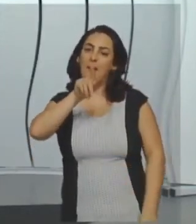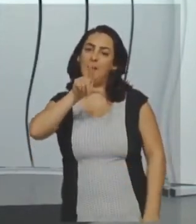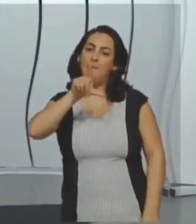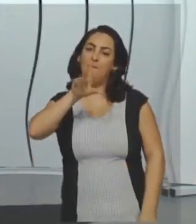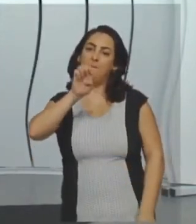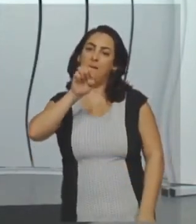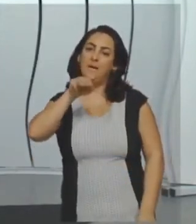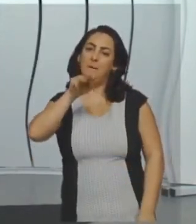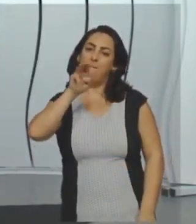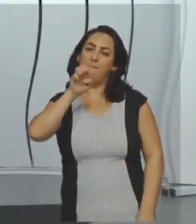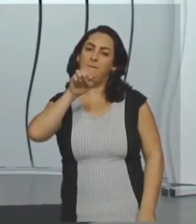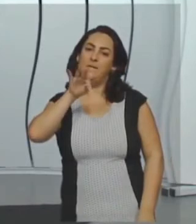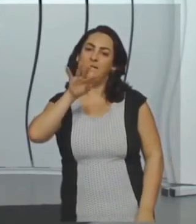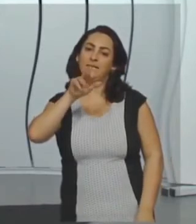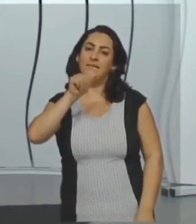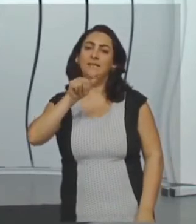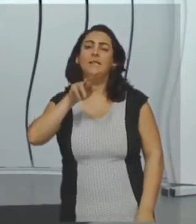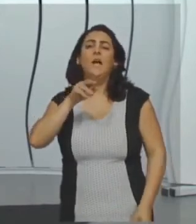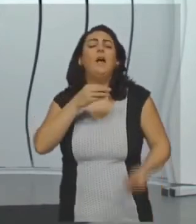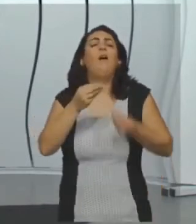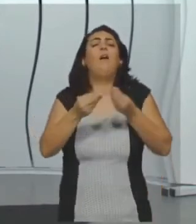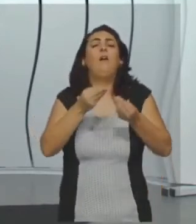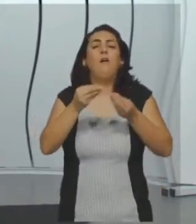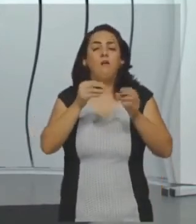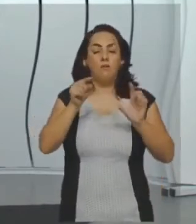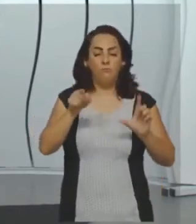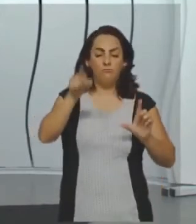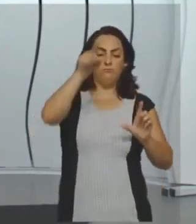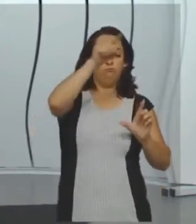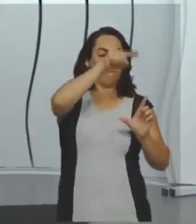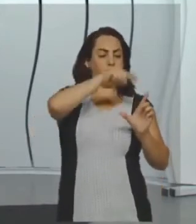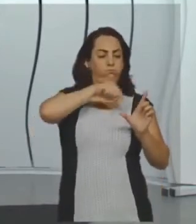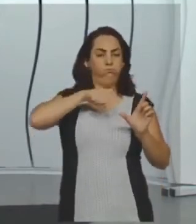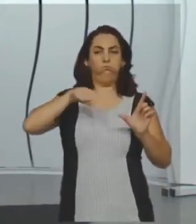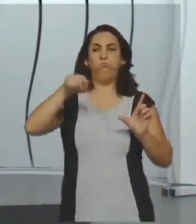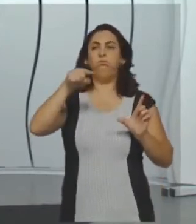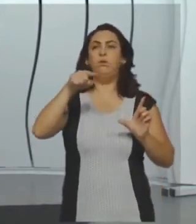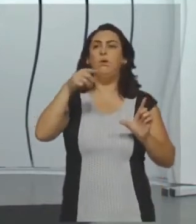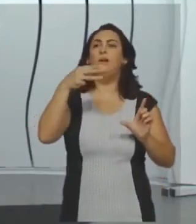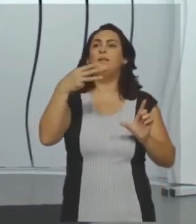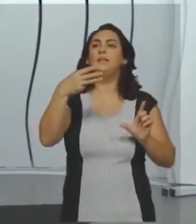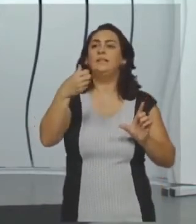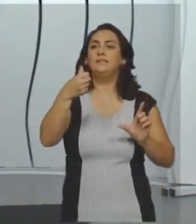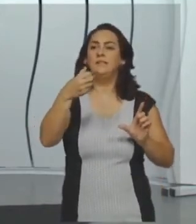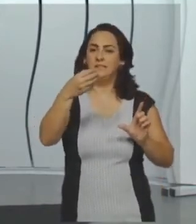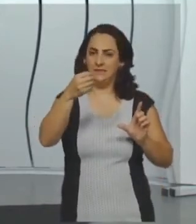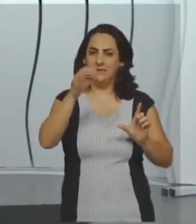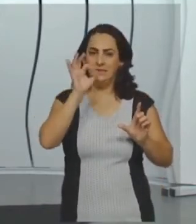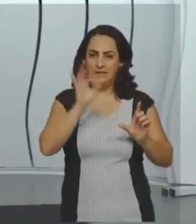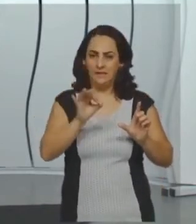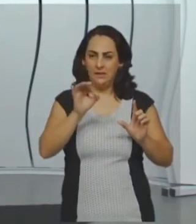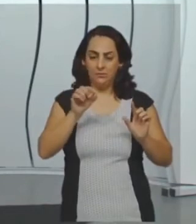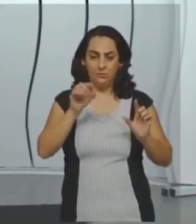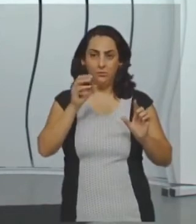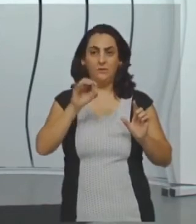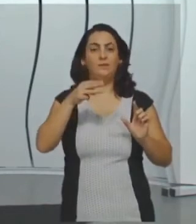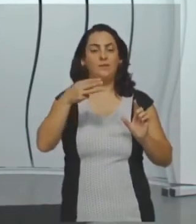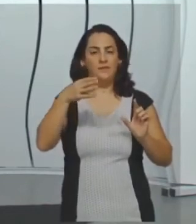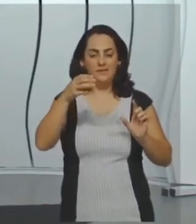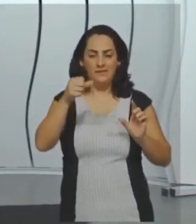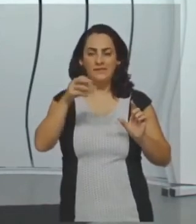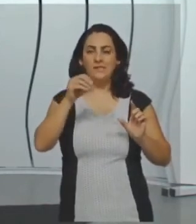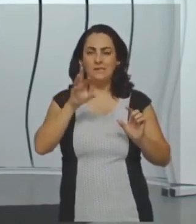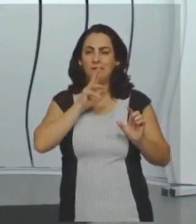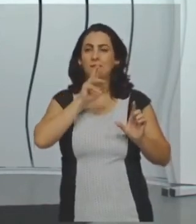Ângulos replementares, né, por exemplo, eu tenho um ângulo aqui de 200 graus. Este ângulo com esse,